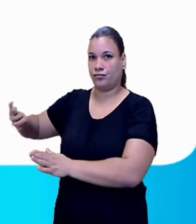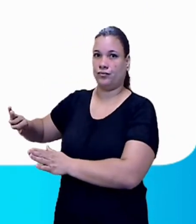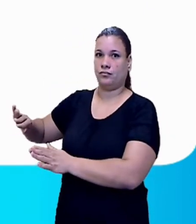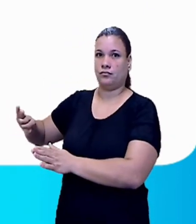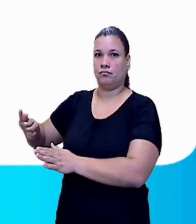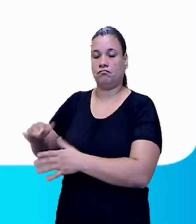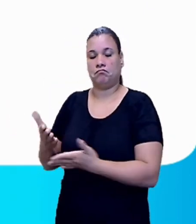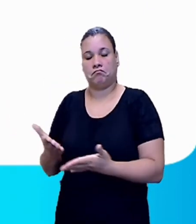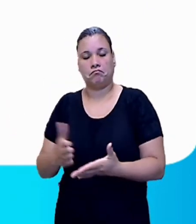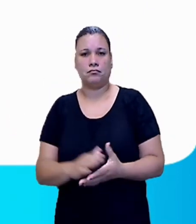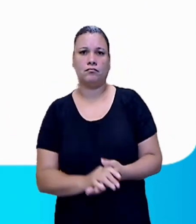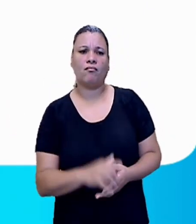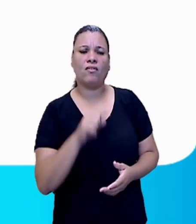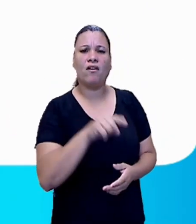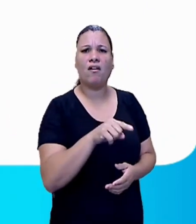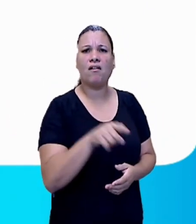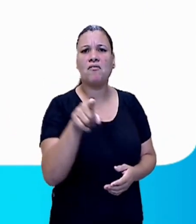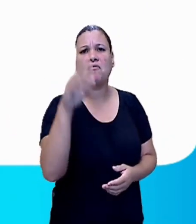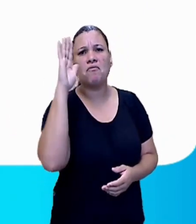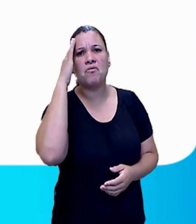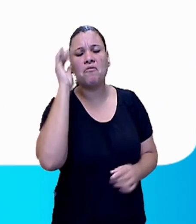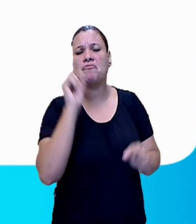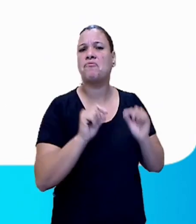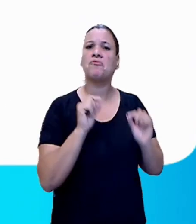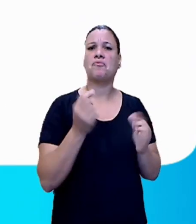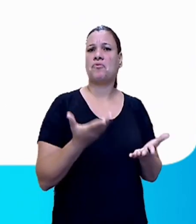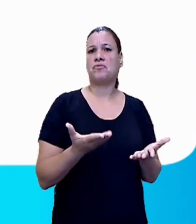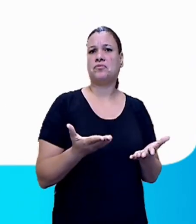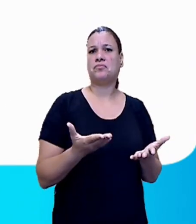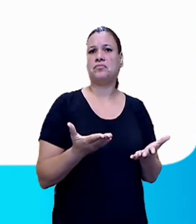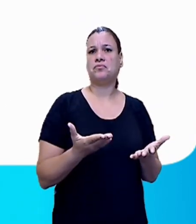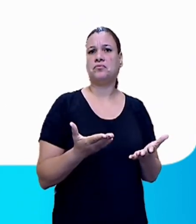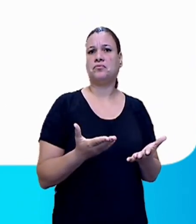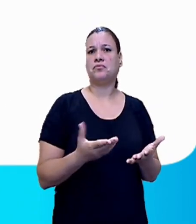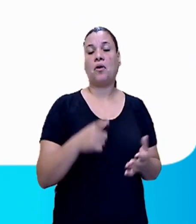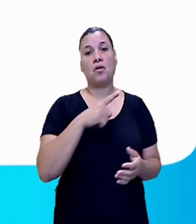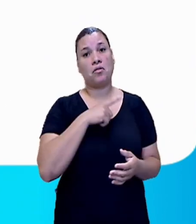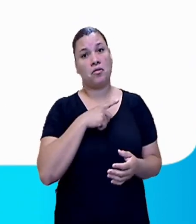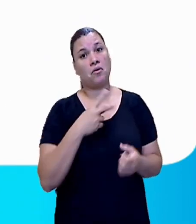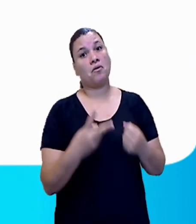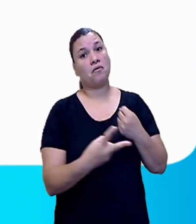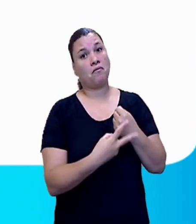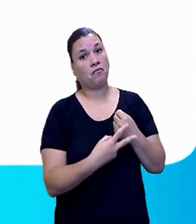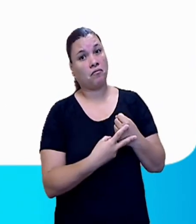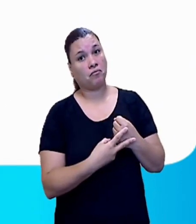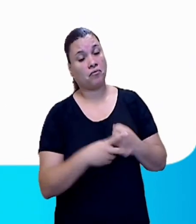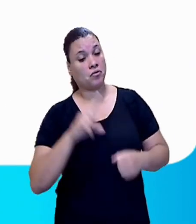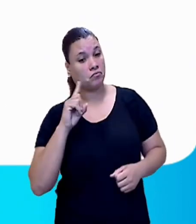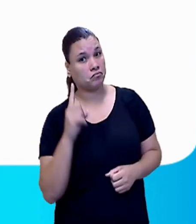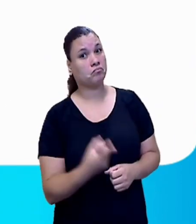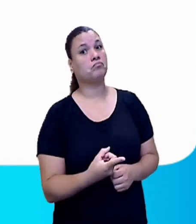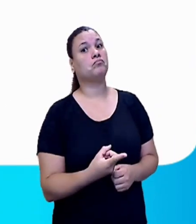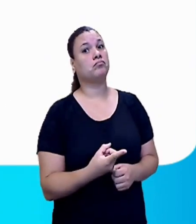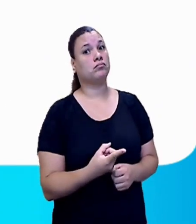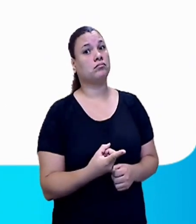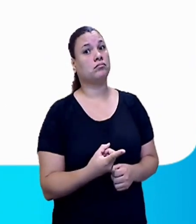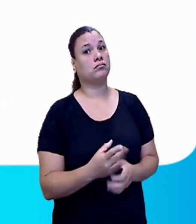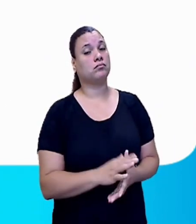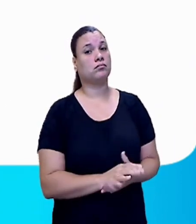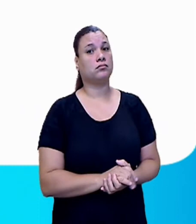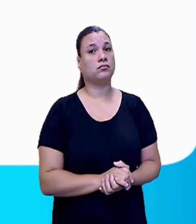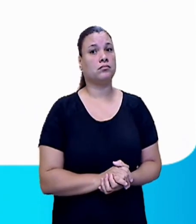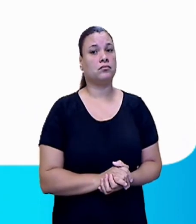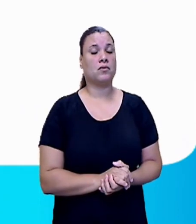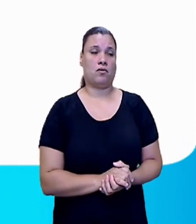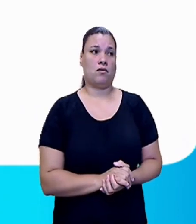ponha. Primeiro a gente percebe o recurso utilizado, né, dos verbos do imperativo. Não ponha, deixe, que funciona